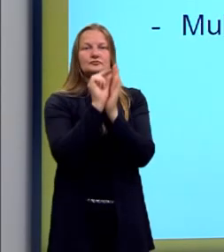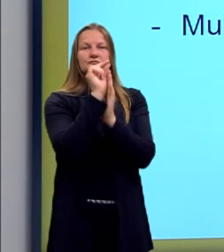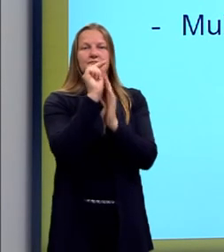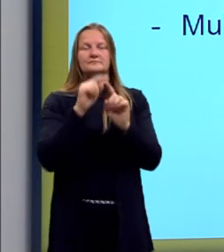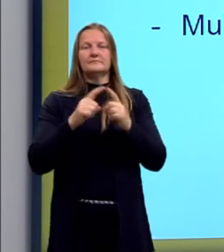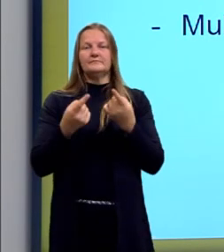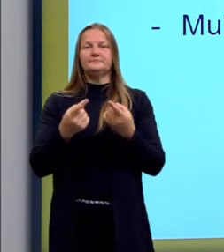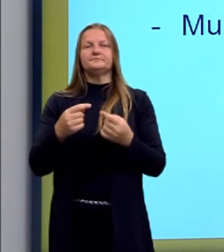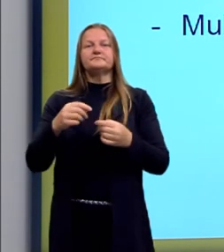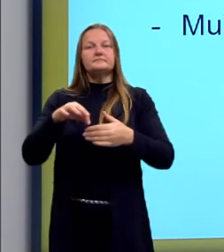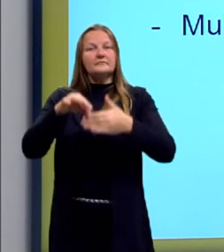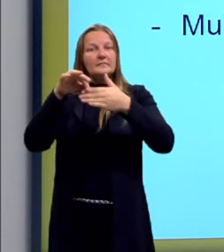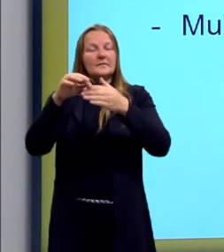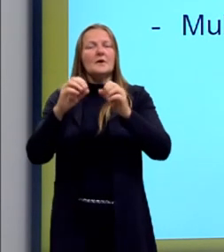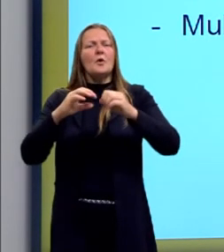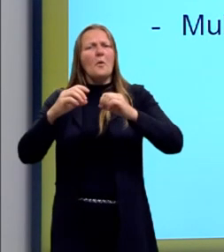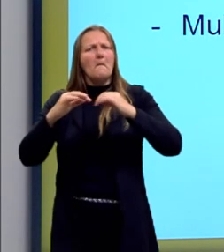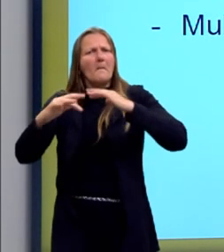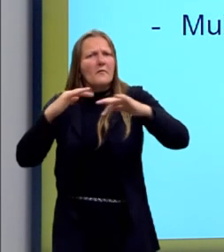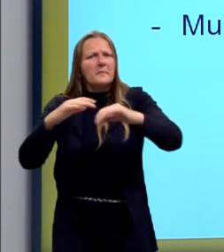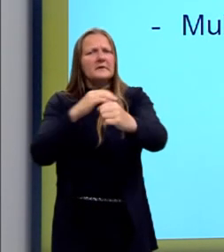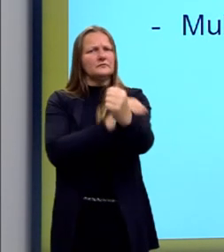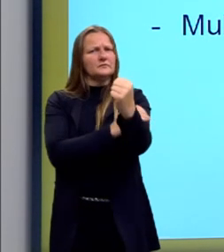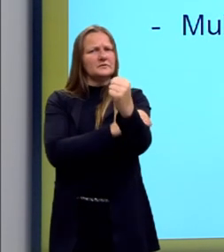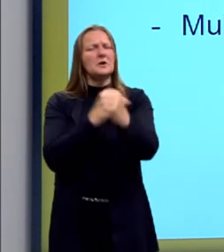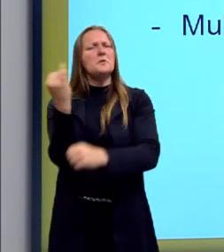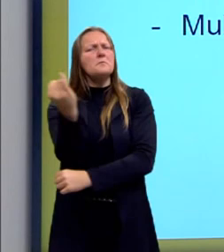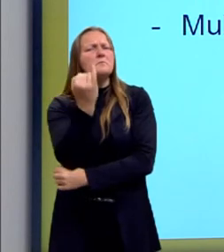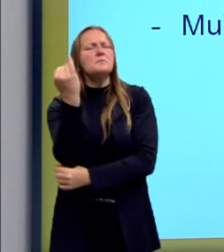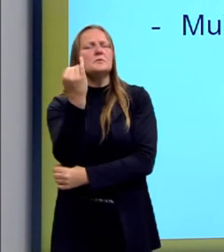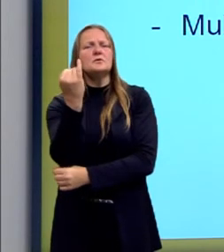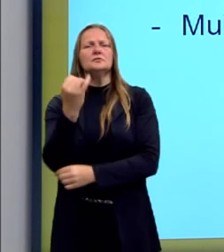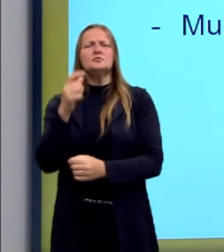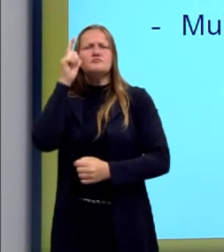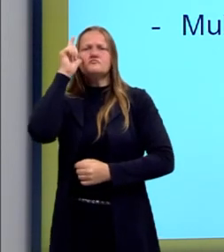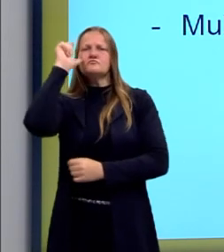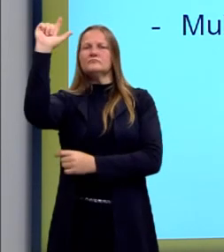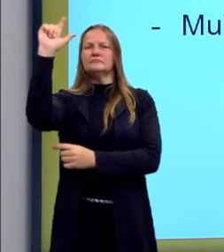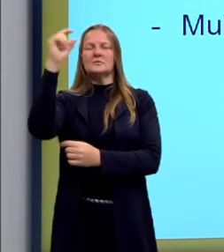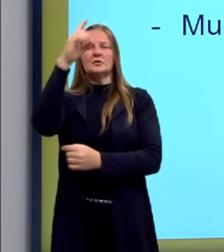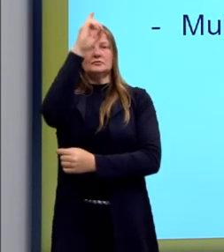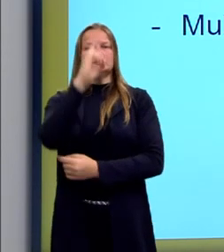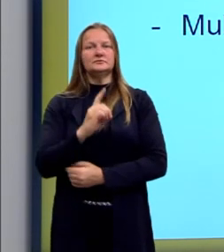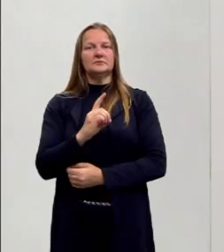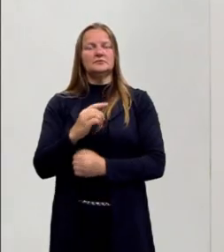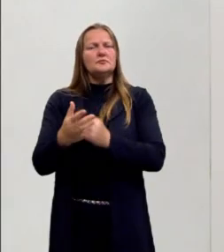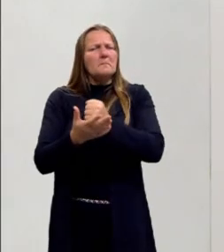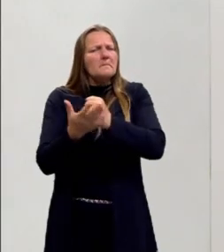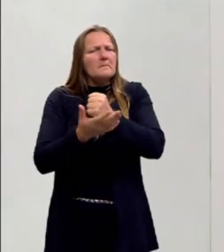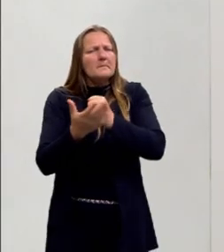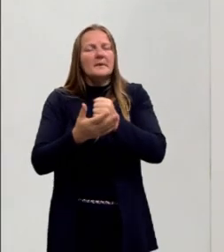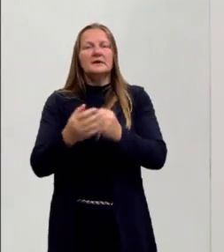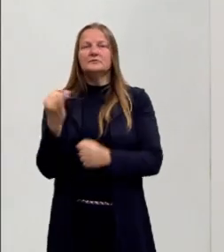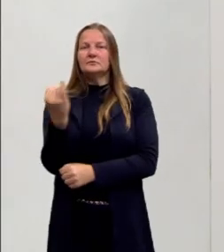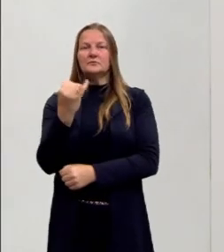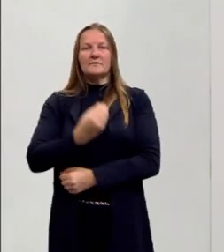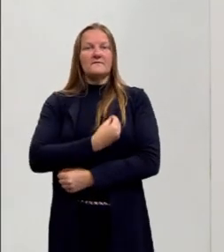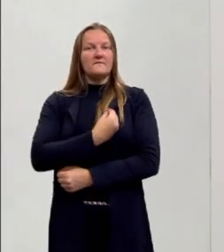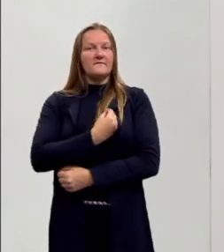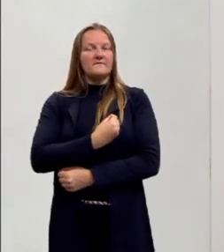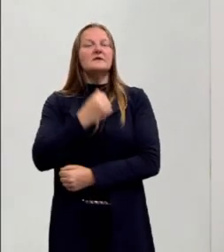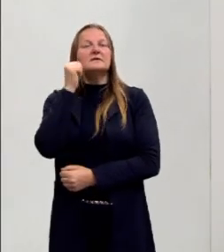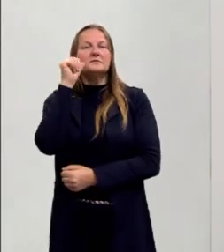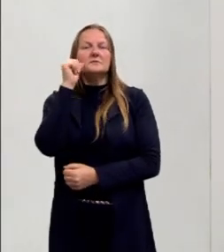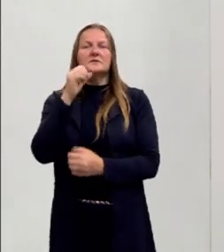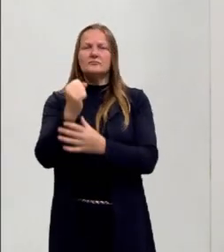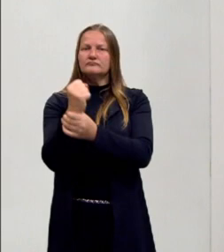ressaltar, então, que o movimento feminista foi muito importante para conquistar alguns direitos básicos, fundamentais para as mulheres, né? E